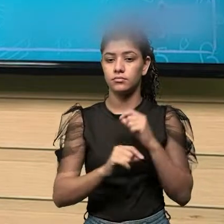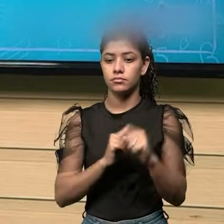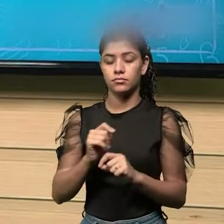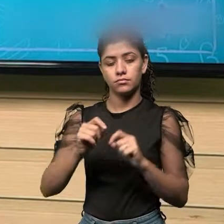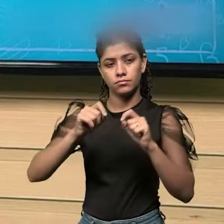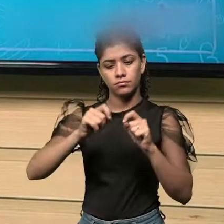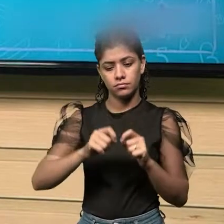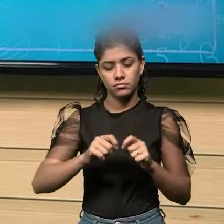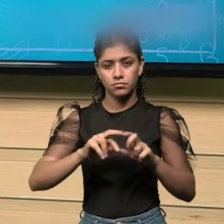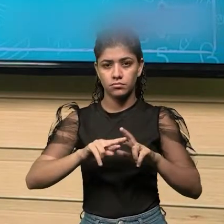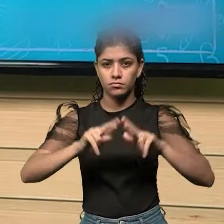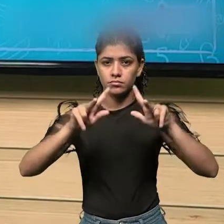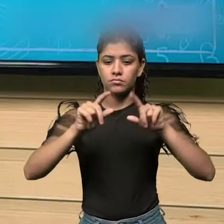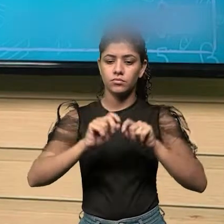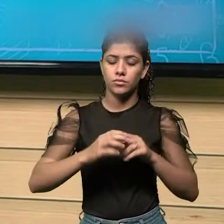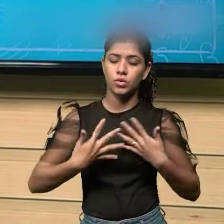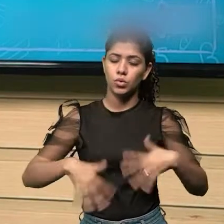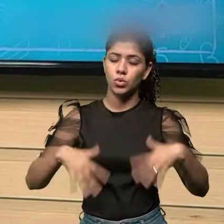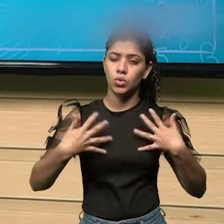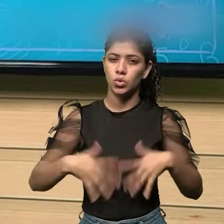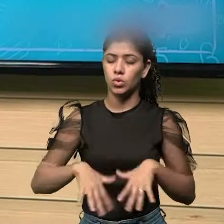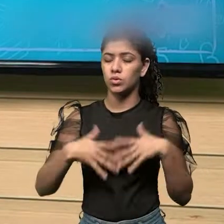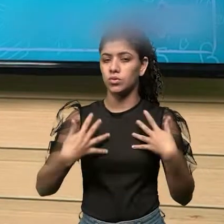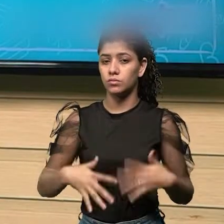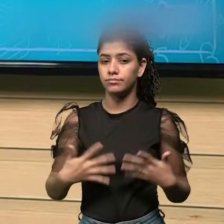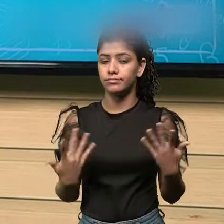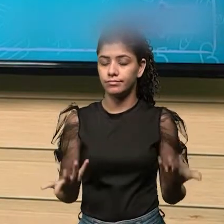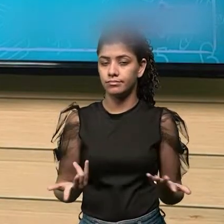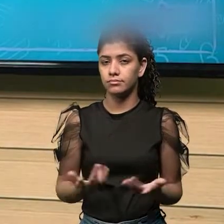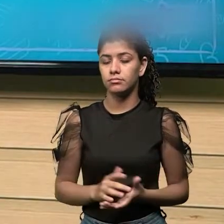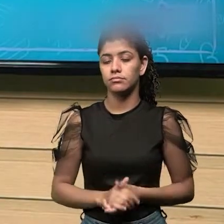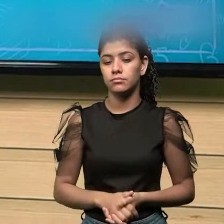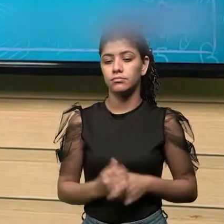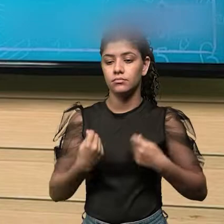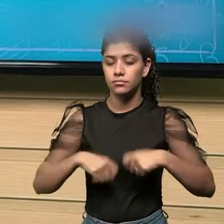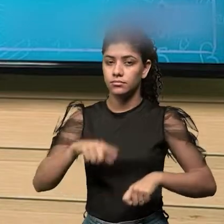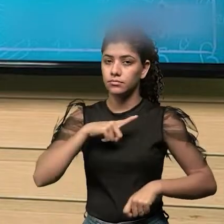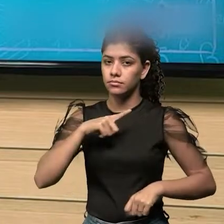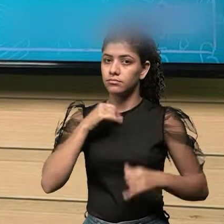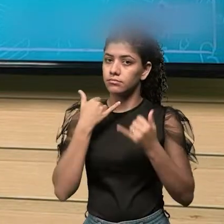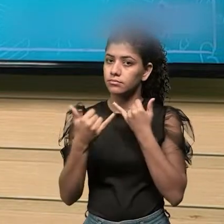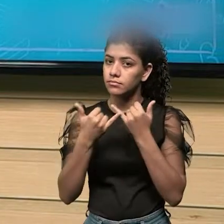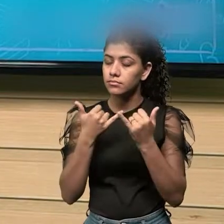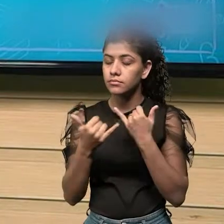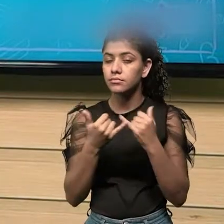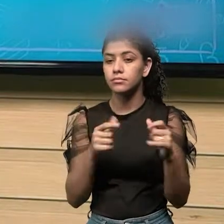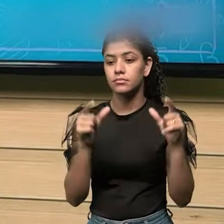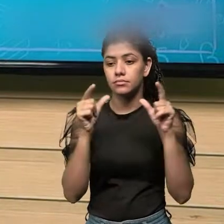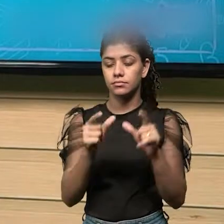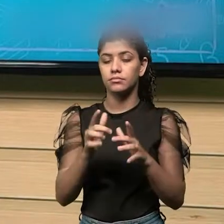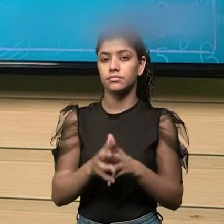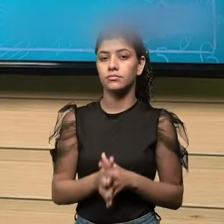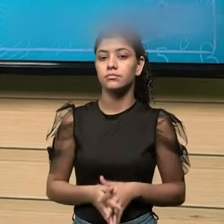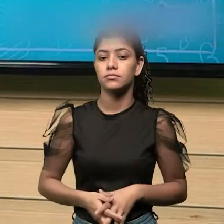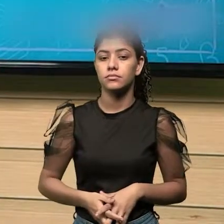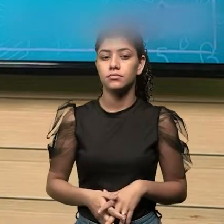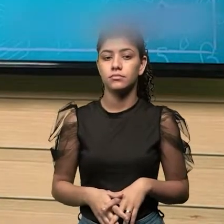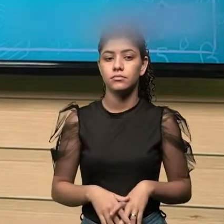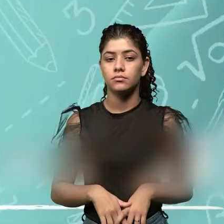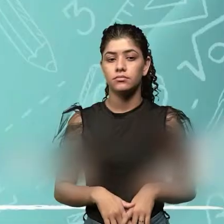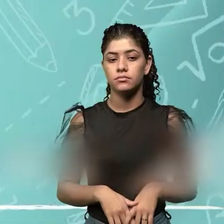pode ser muito diferente da outra para que seja considerado valor relativo. Ela tem que variar dentro de um